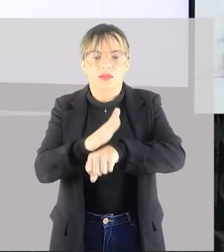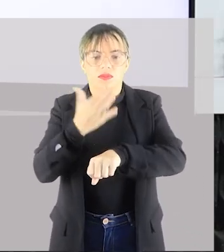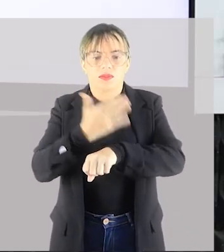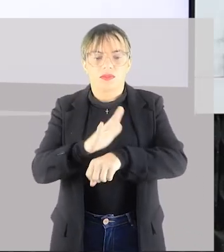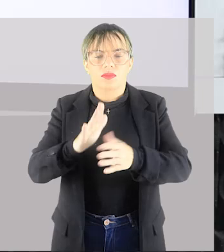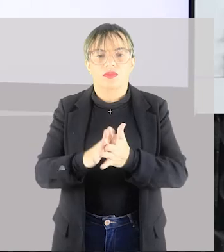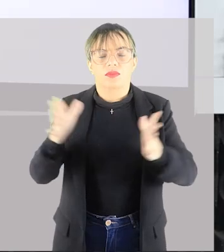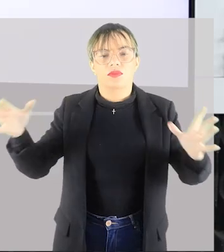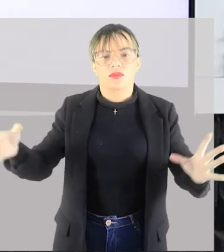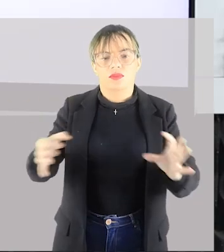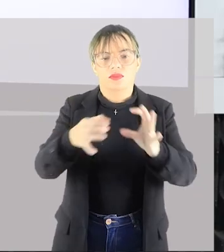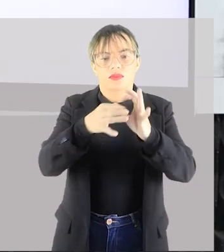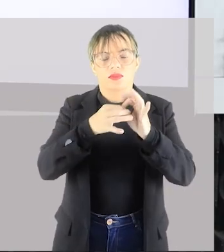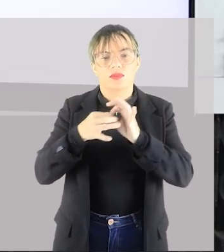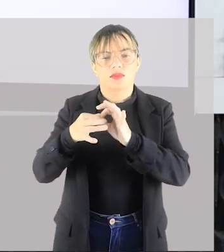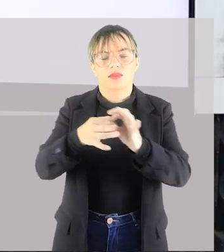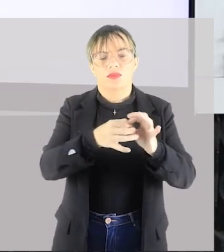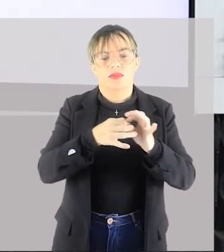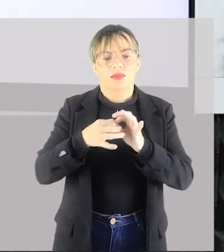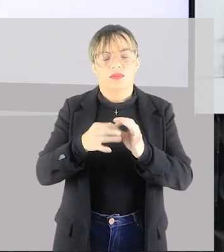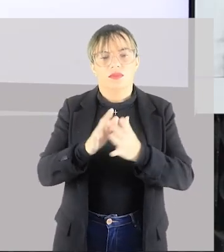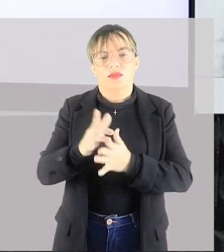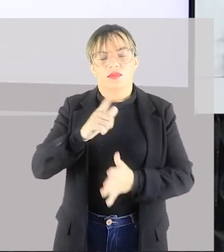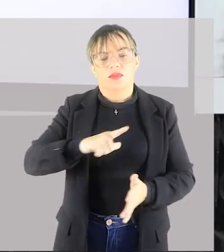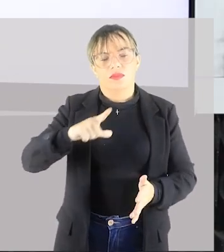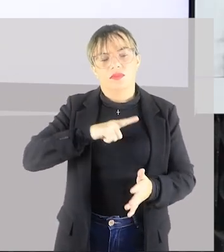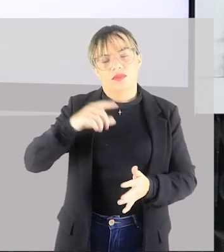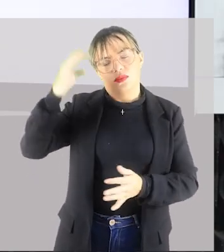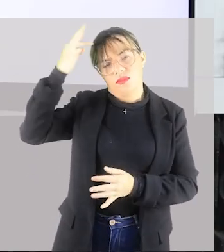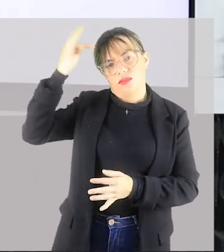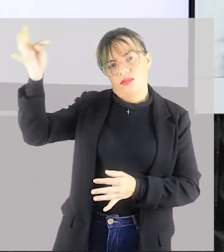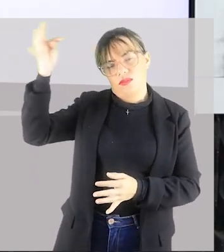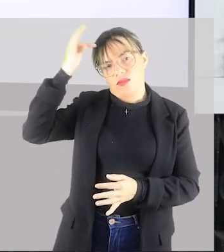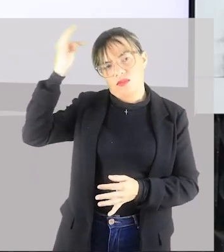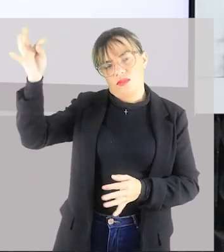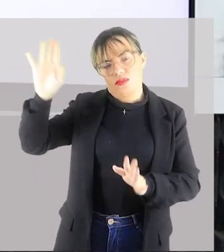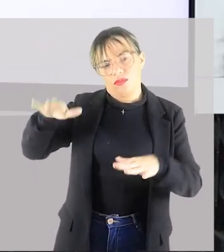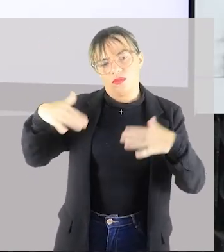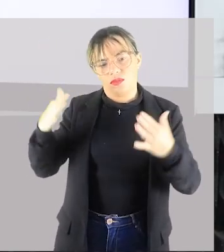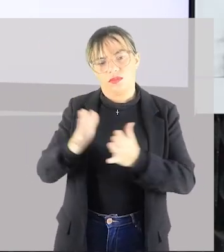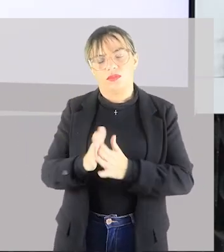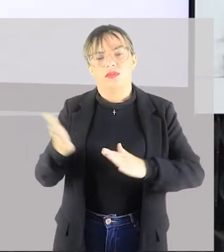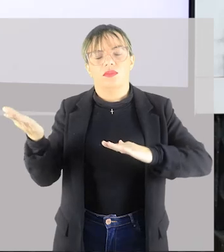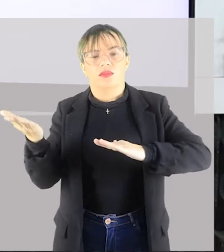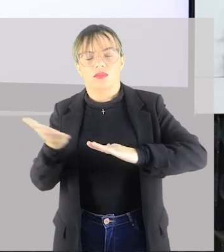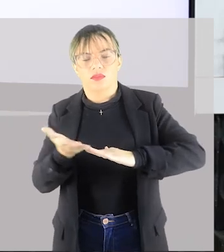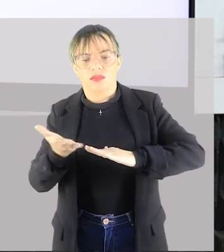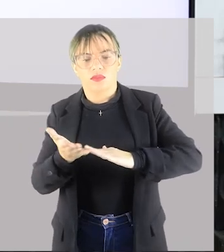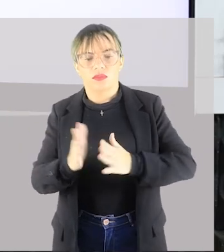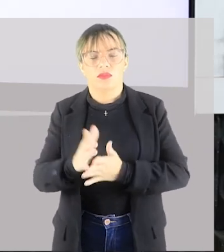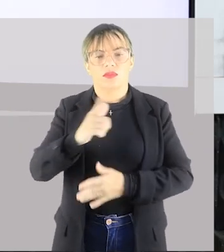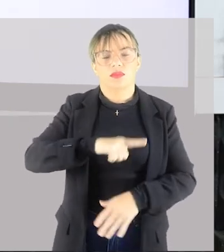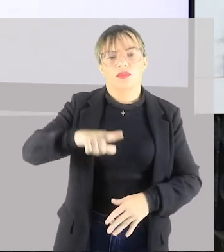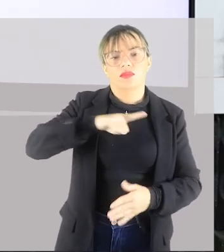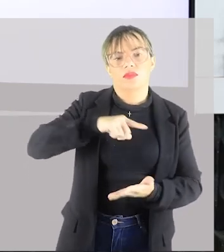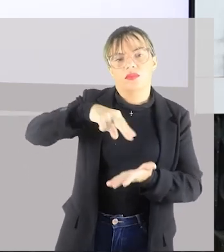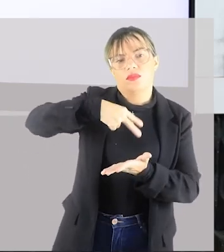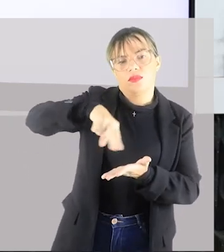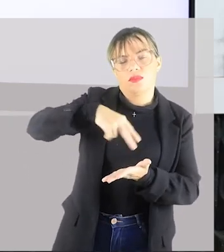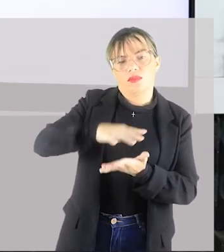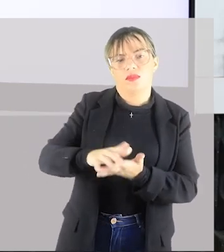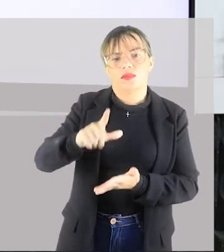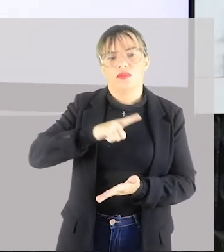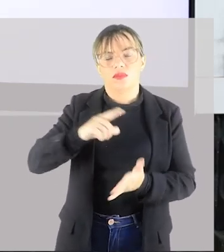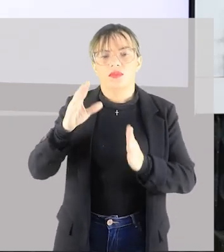caminhando sempre junto. Então, tem a teoria, por mais que seja uma dança contemporânea, ela tem um